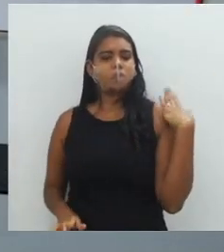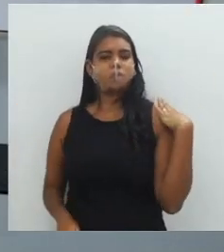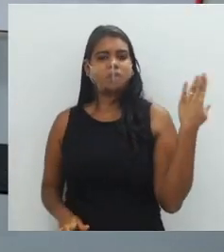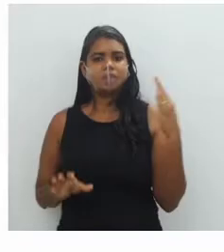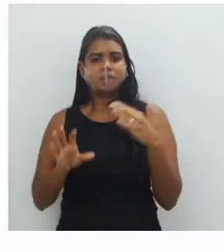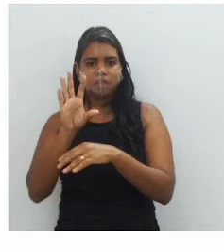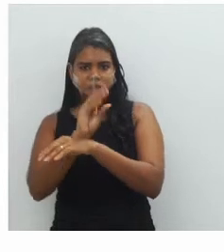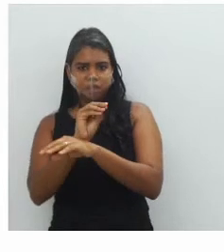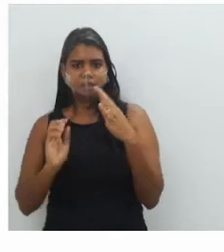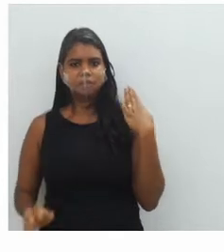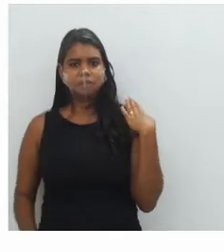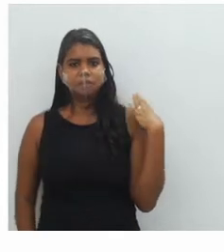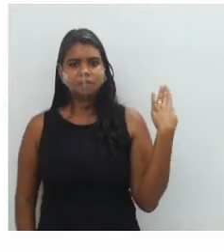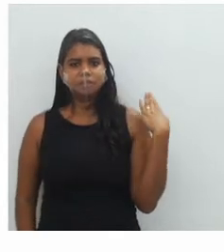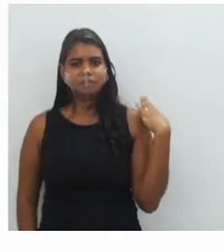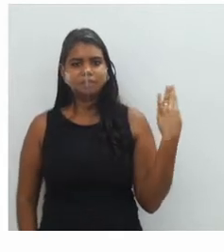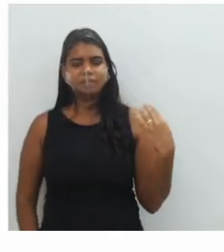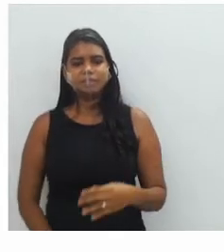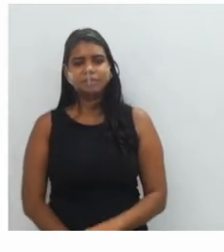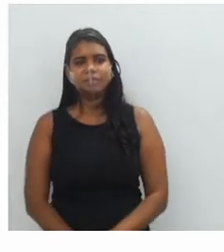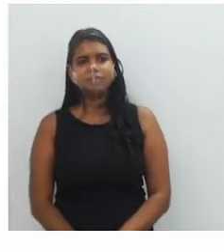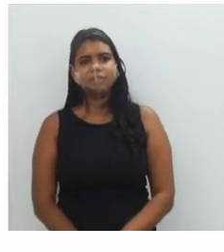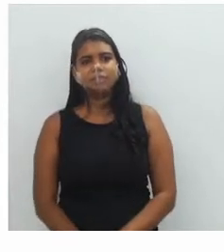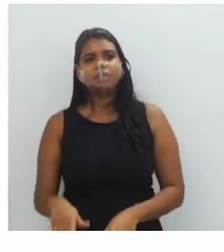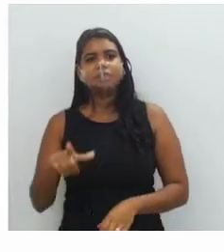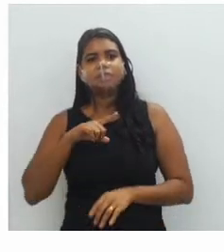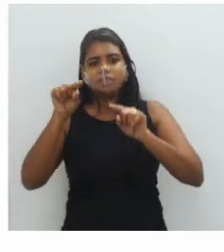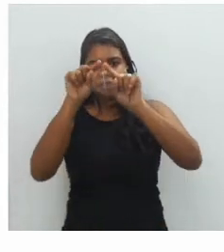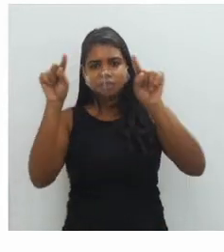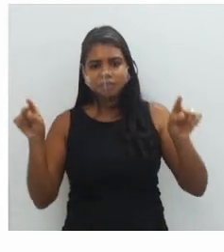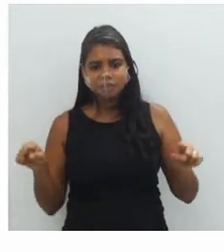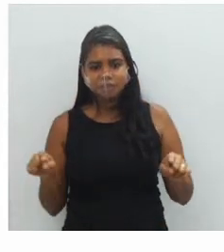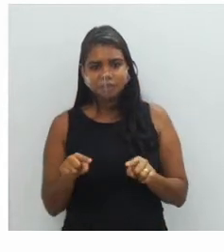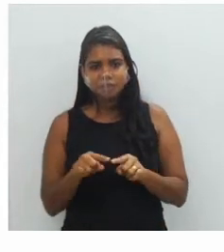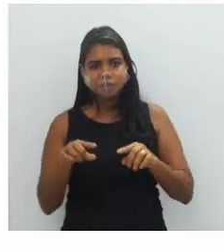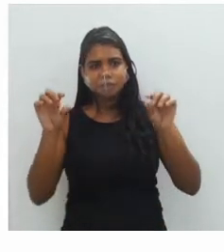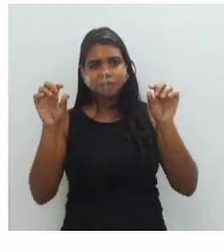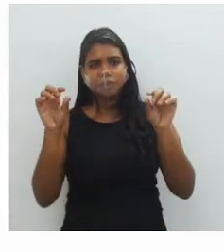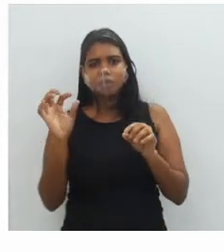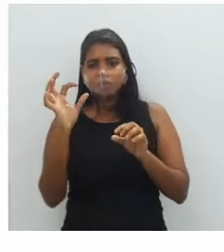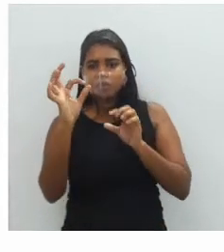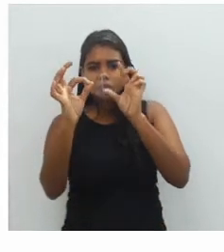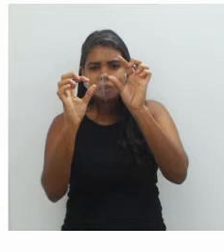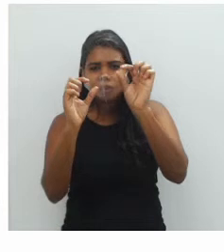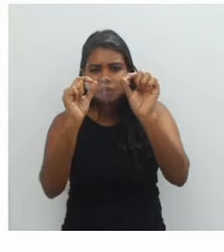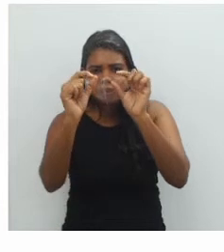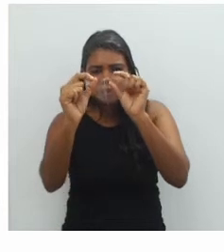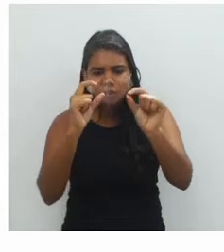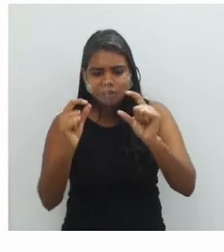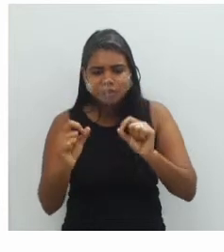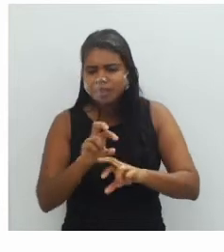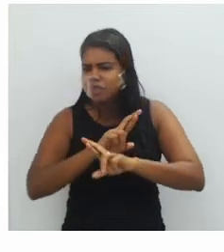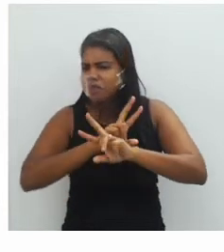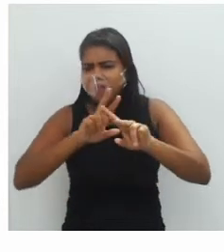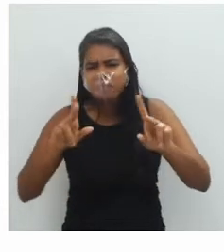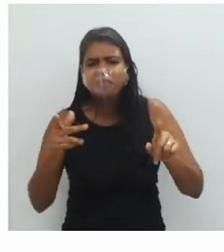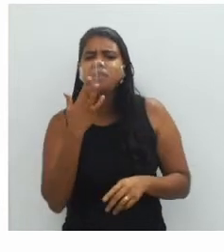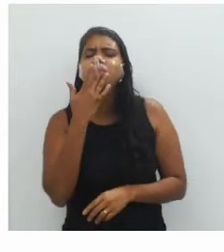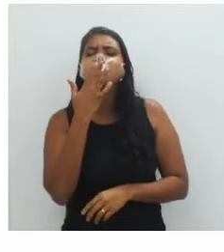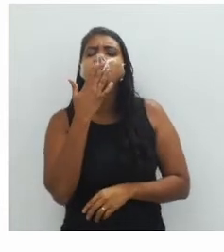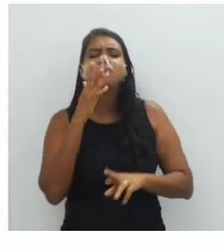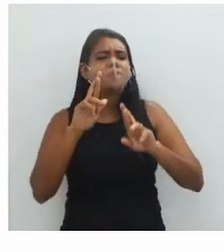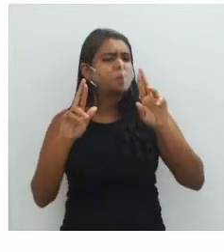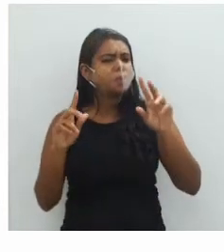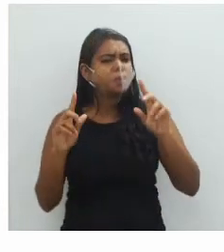imagem na tela. Na imagem da esquerda, nós temos um quadro que ele faz com botões, com vários botões de cores e